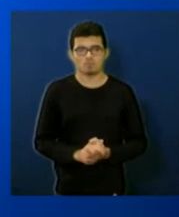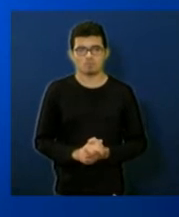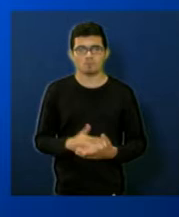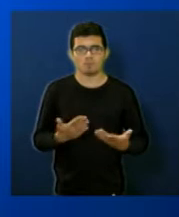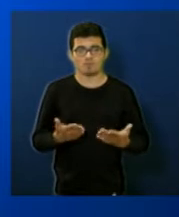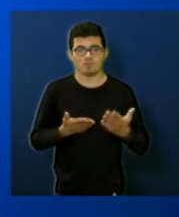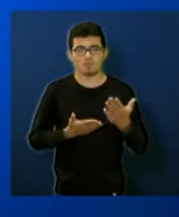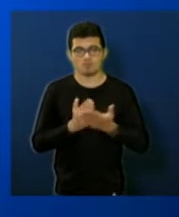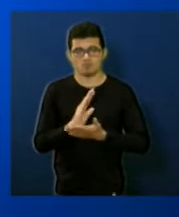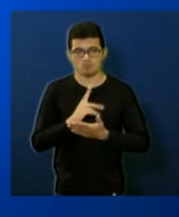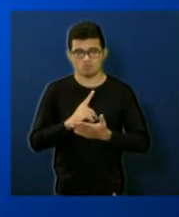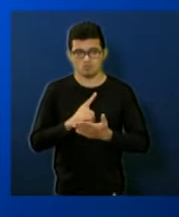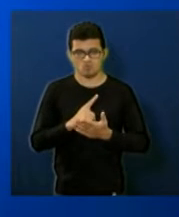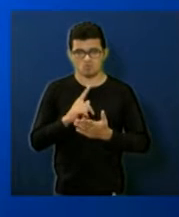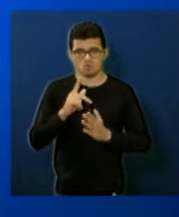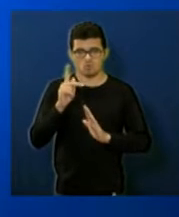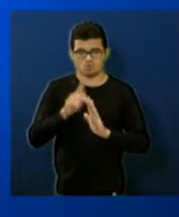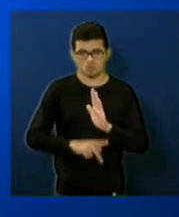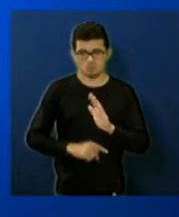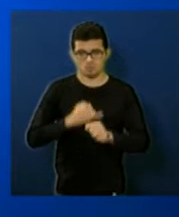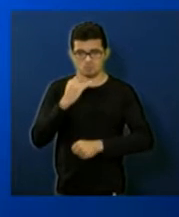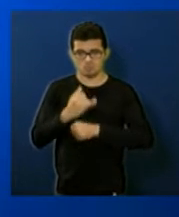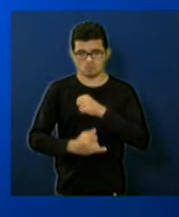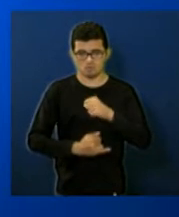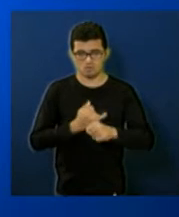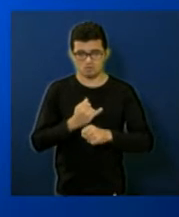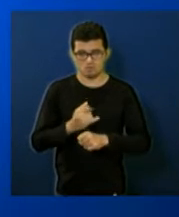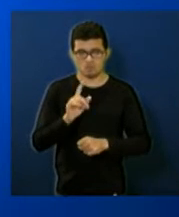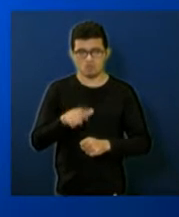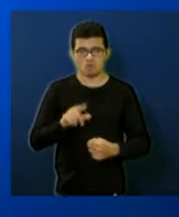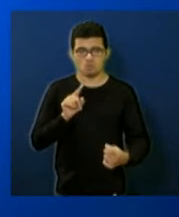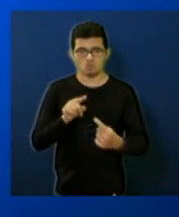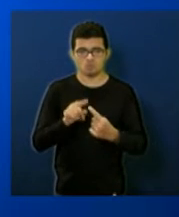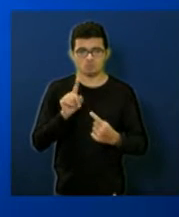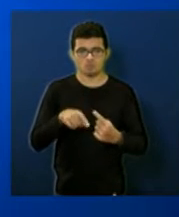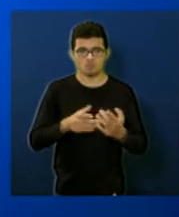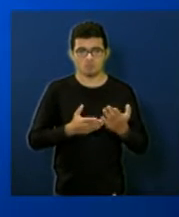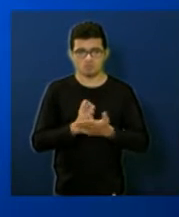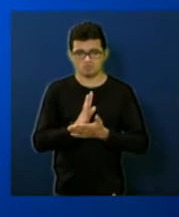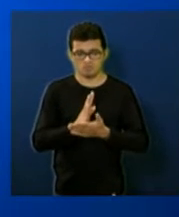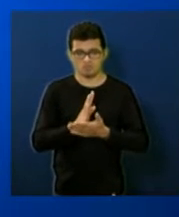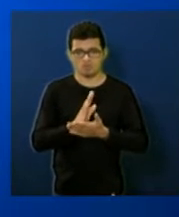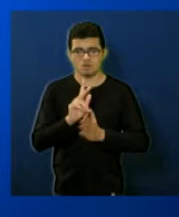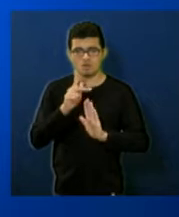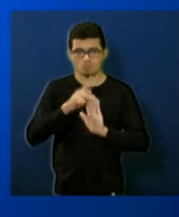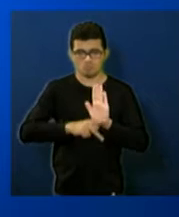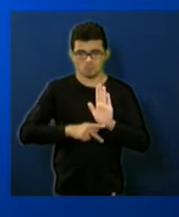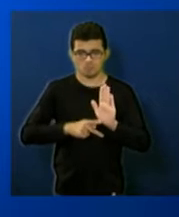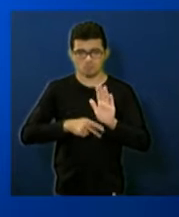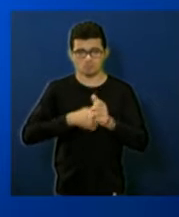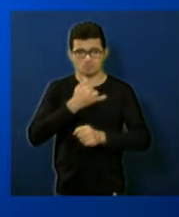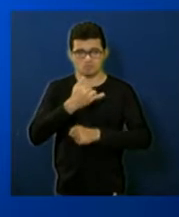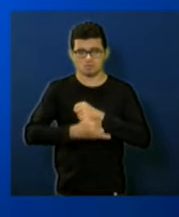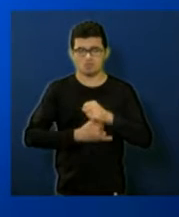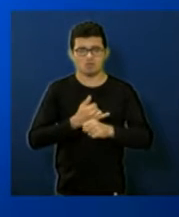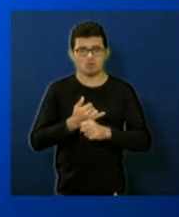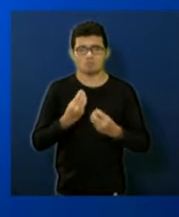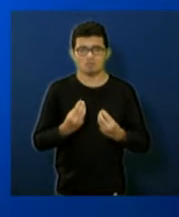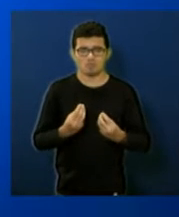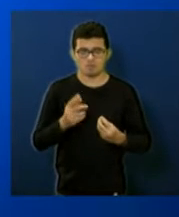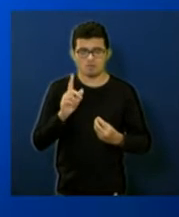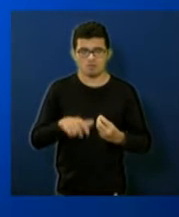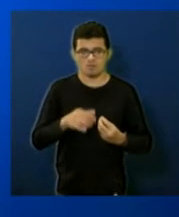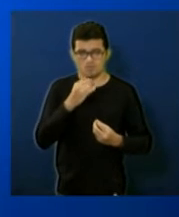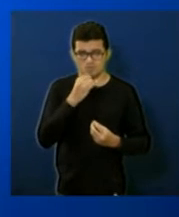Aprovação de projetos online. O objetivo na aprovação de projetos online é a